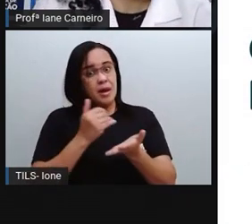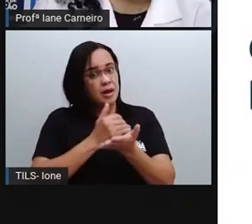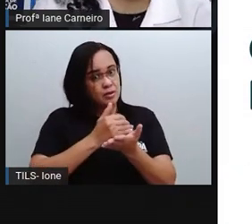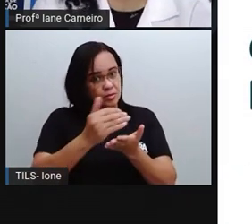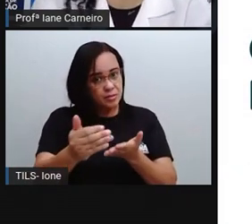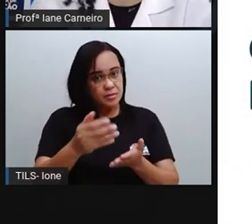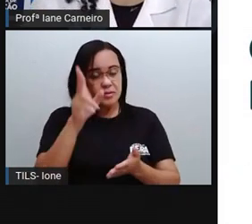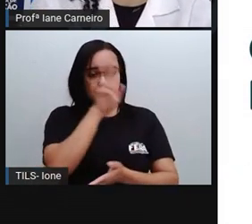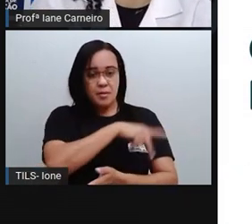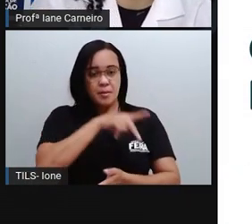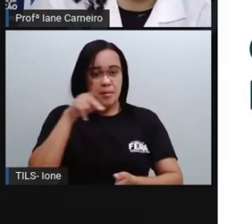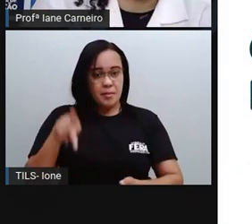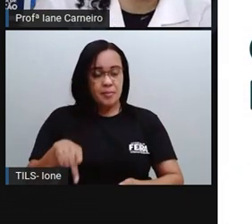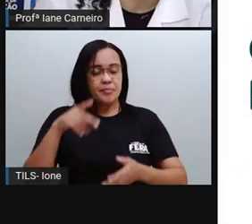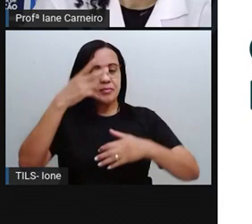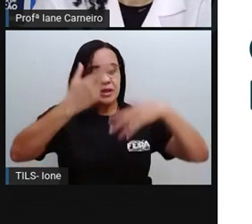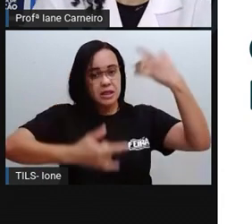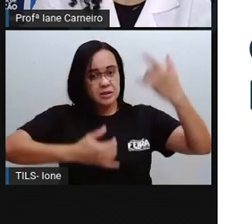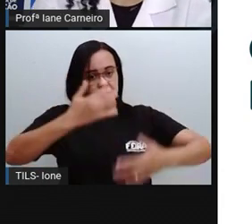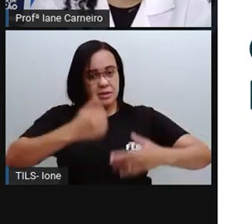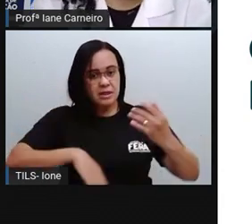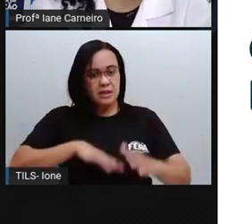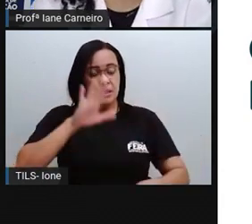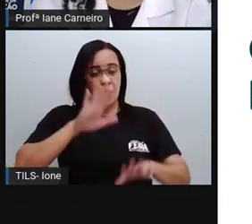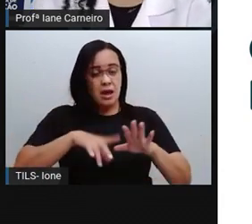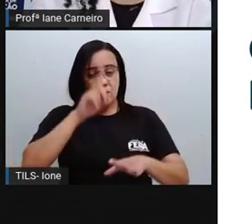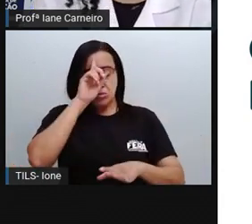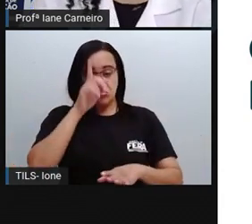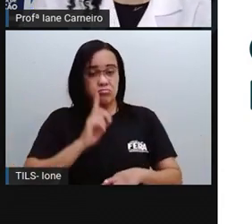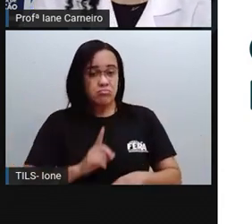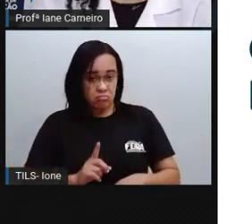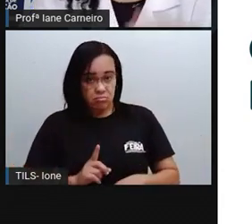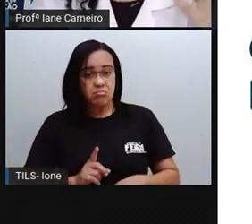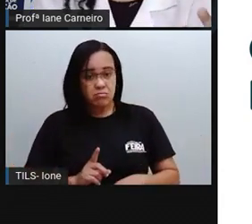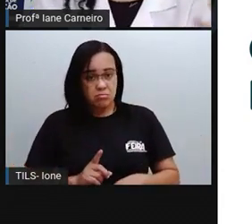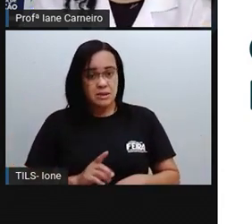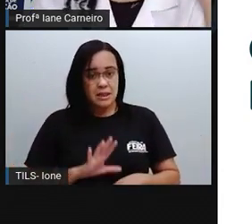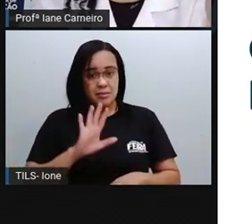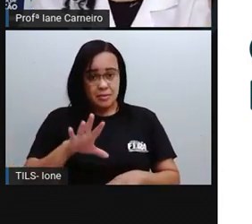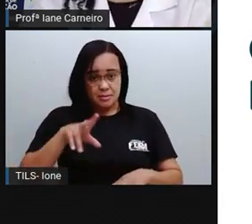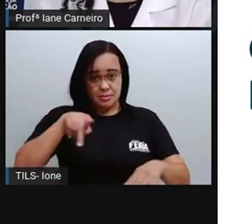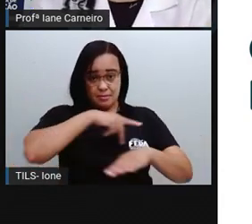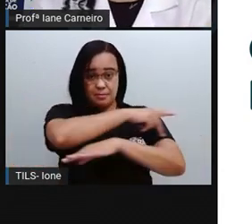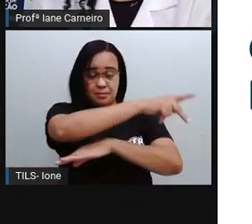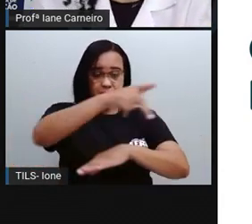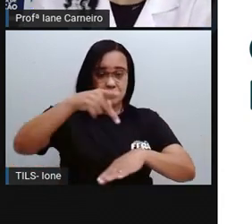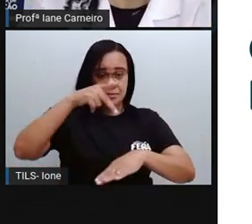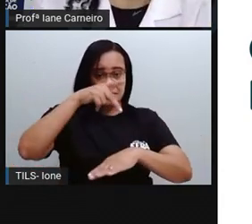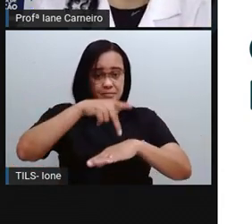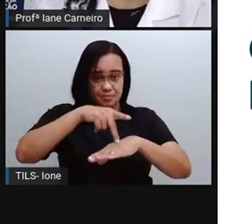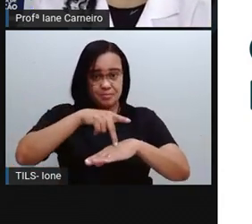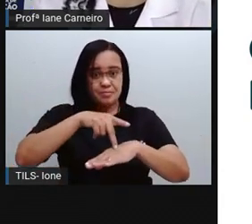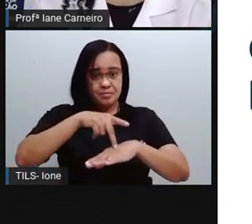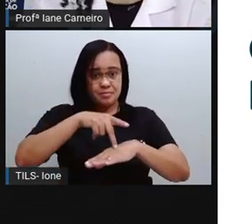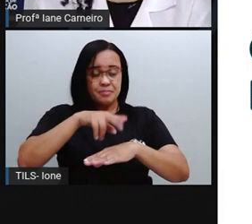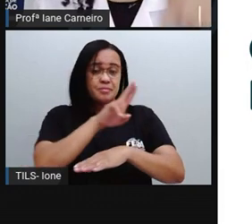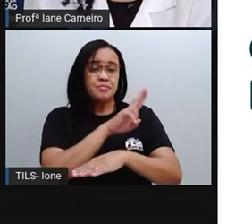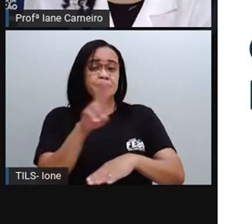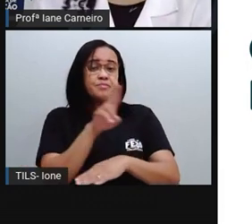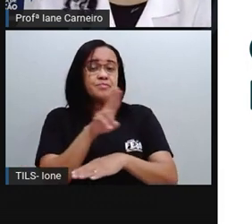vocês, né? Não sei se vocês sabem, mas, né? O país, o nosso país, quem sabe qual é o nome do nosso país?